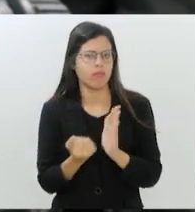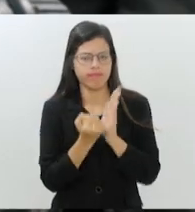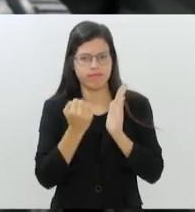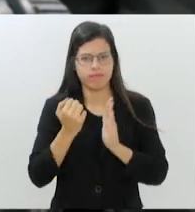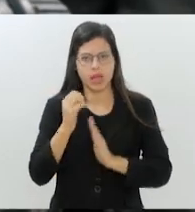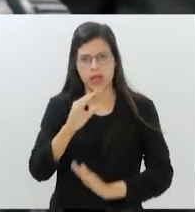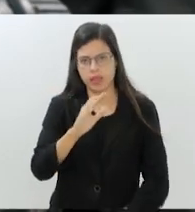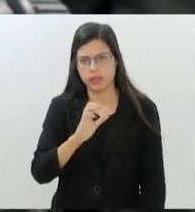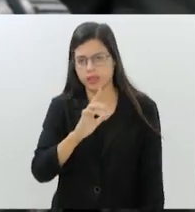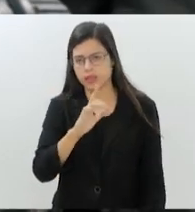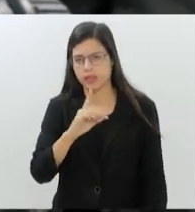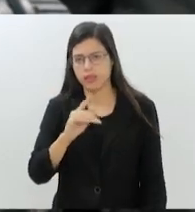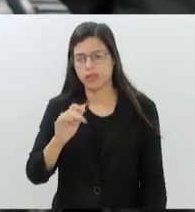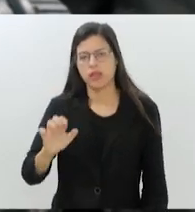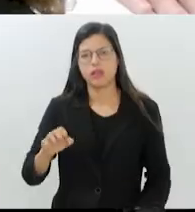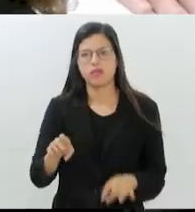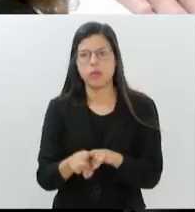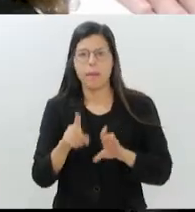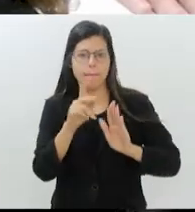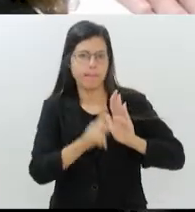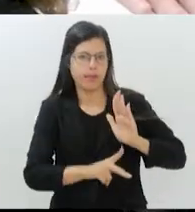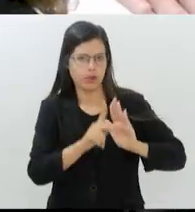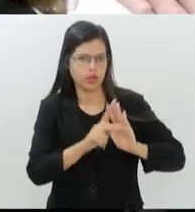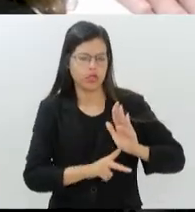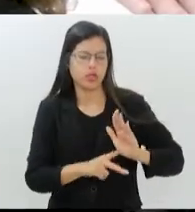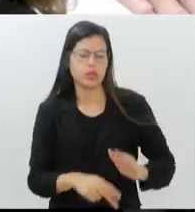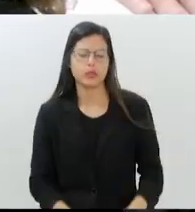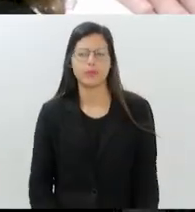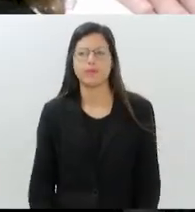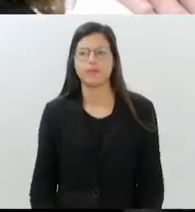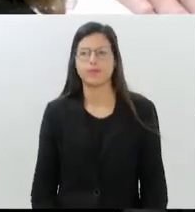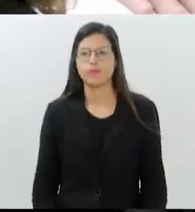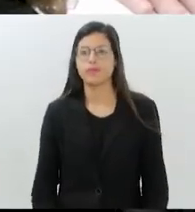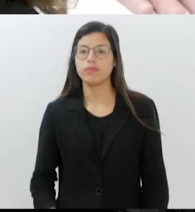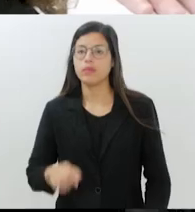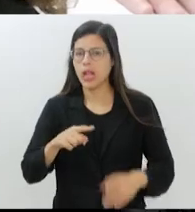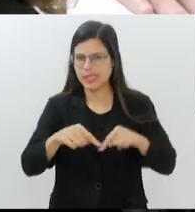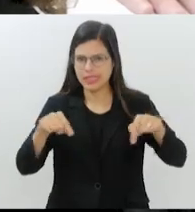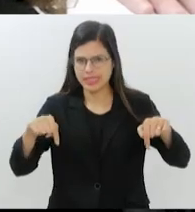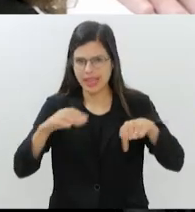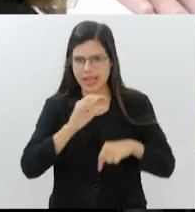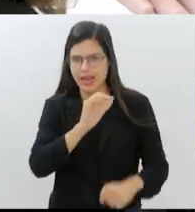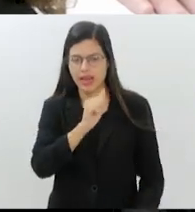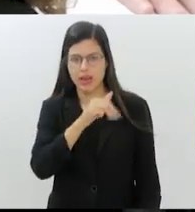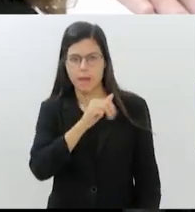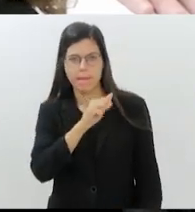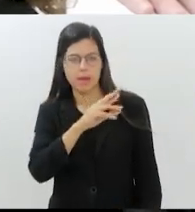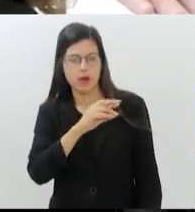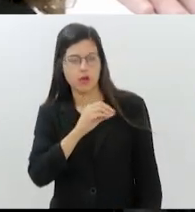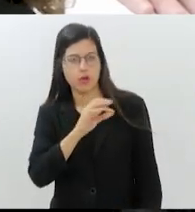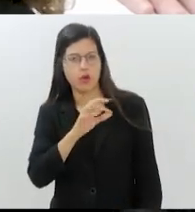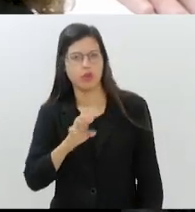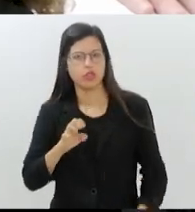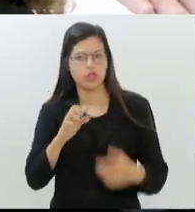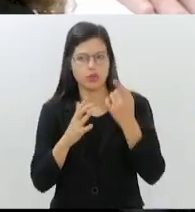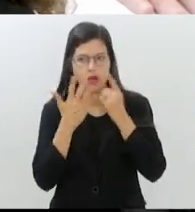ambientais, sociais e de governança. O camarote, ele também, ele não falava só sobre